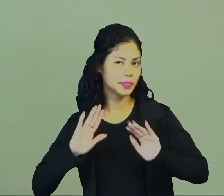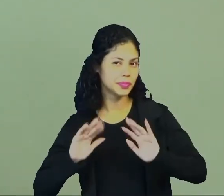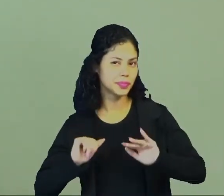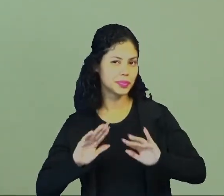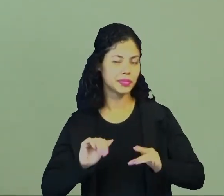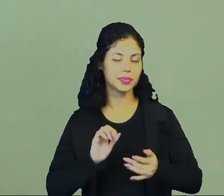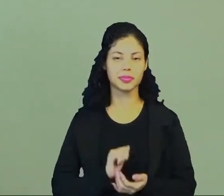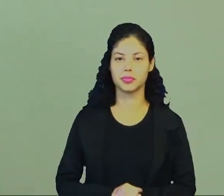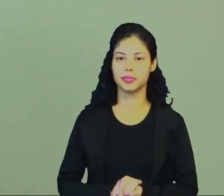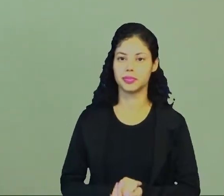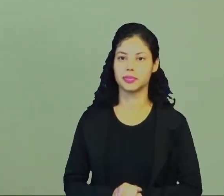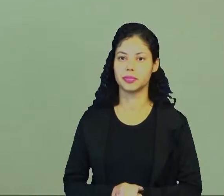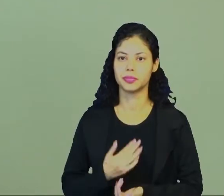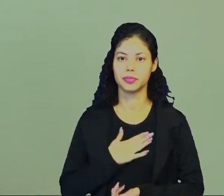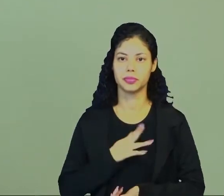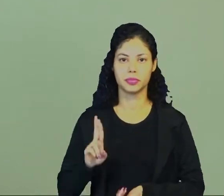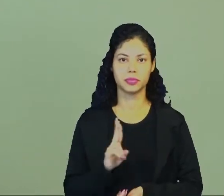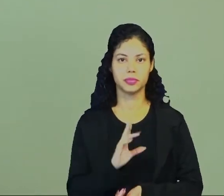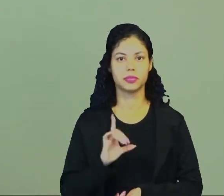Olá alunos,